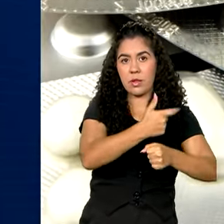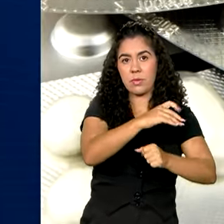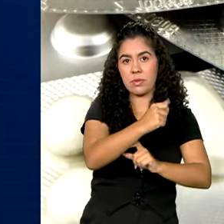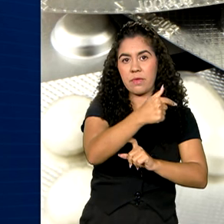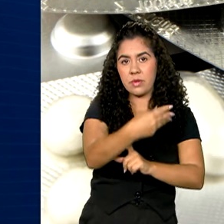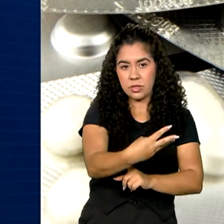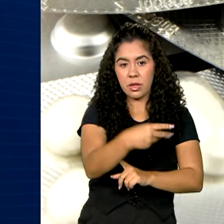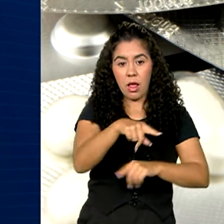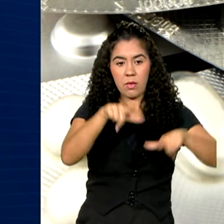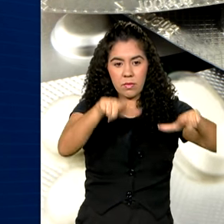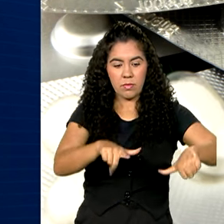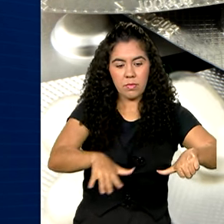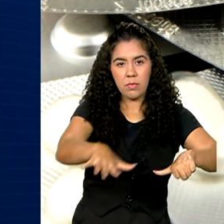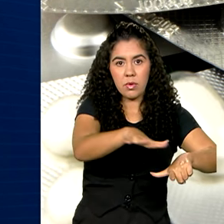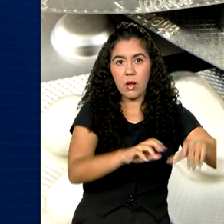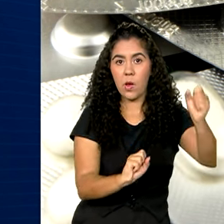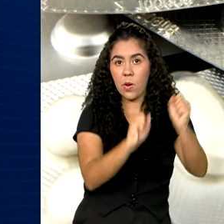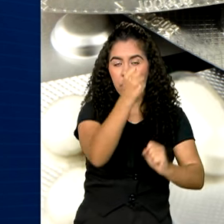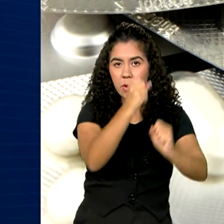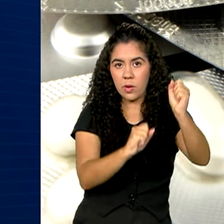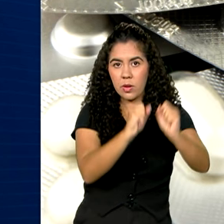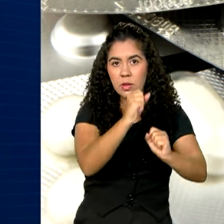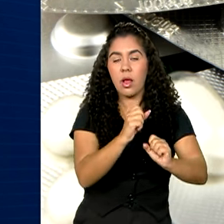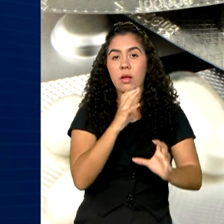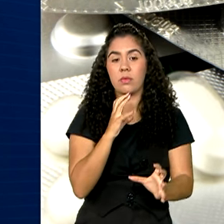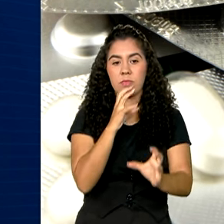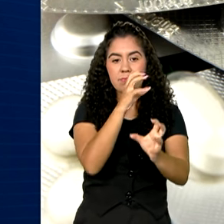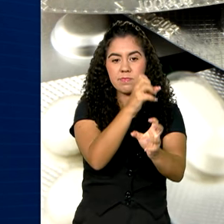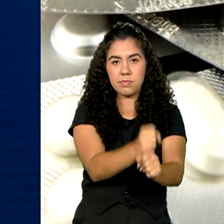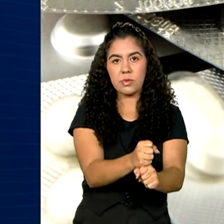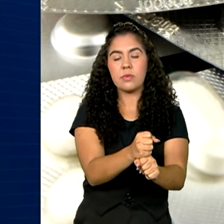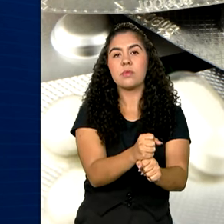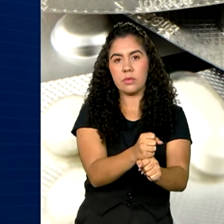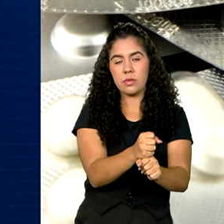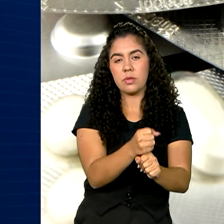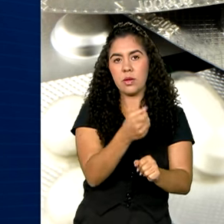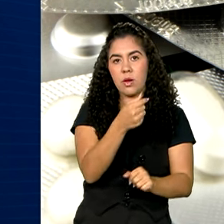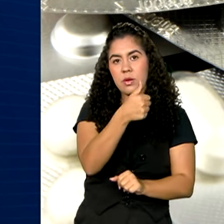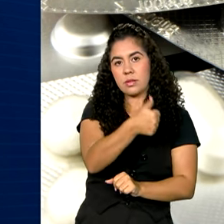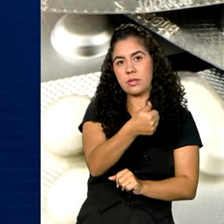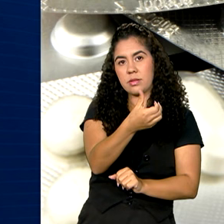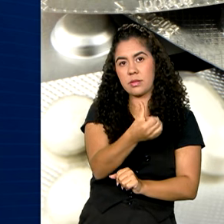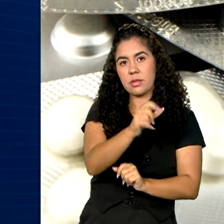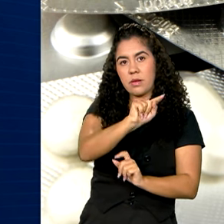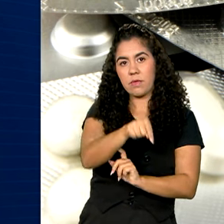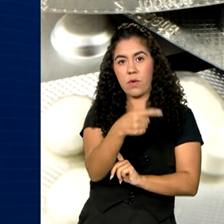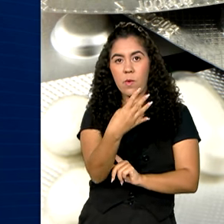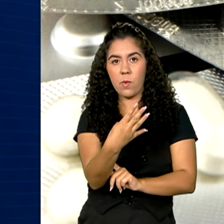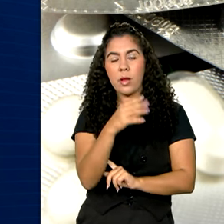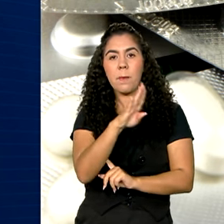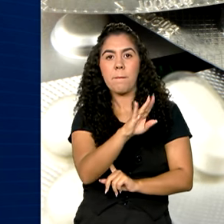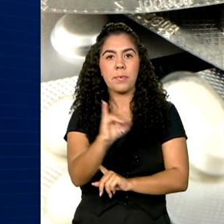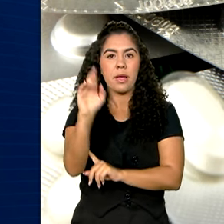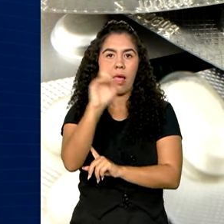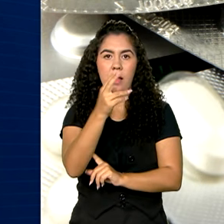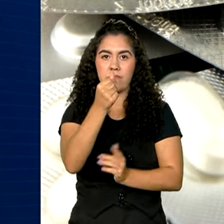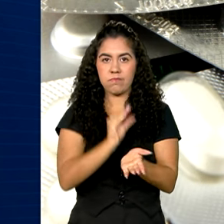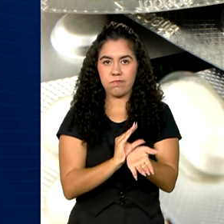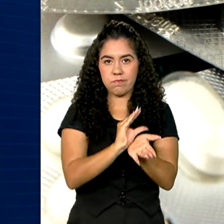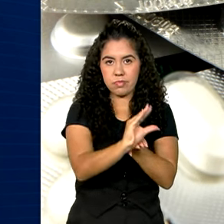Complexo Econômico Industrial da Saúde já conta com financiamento público de R 16,4 bilhões.